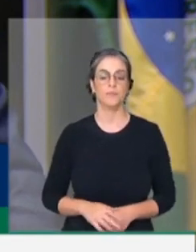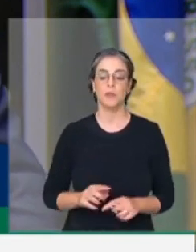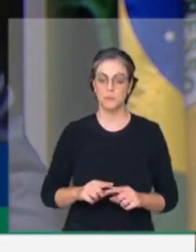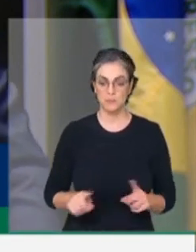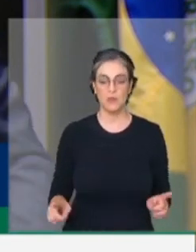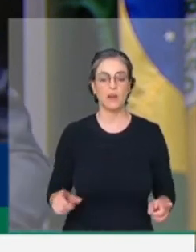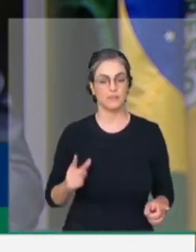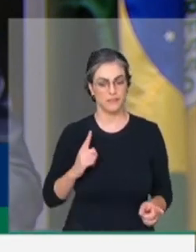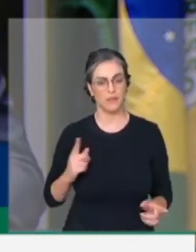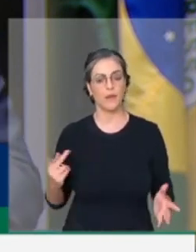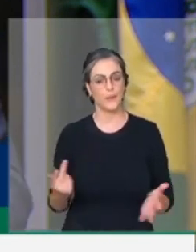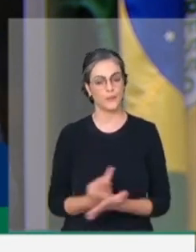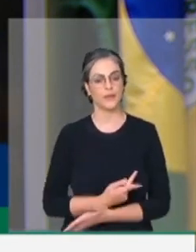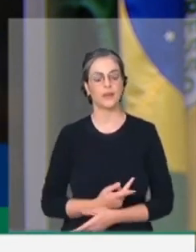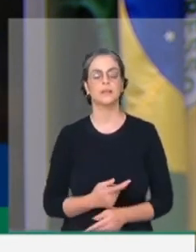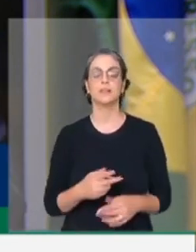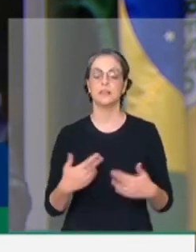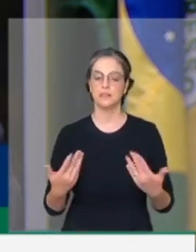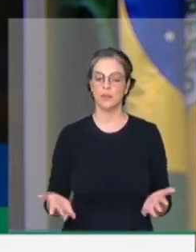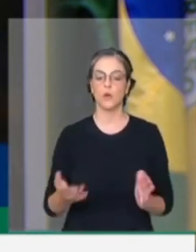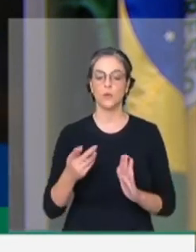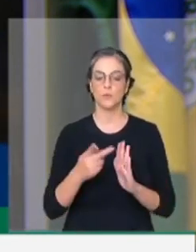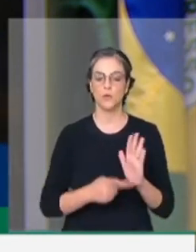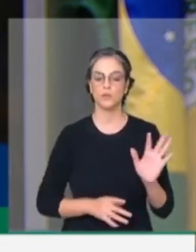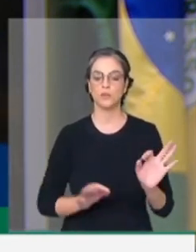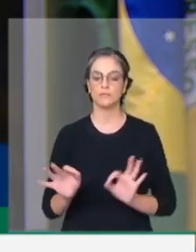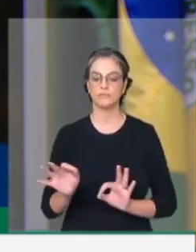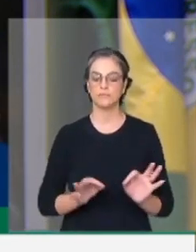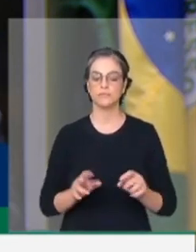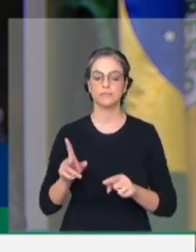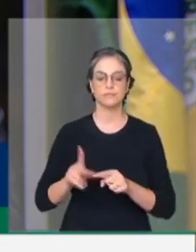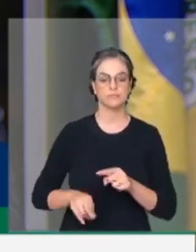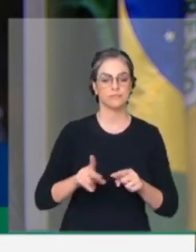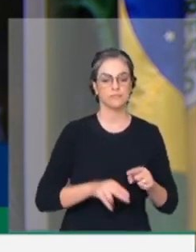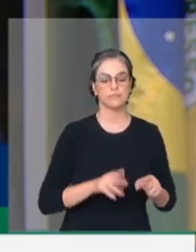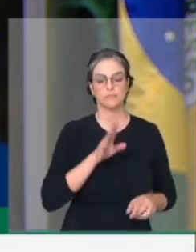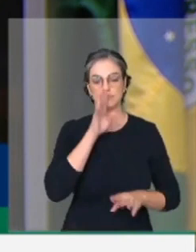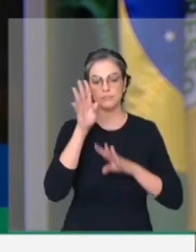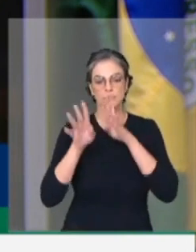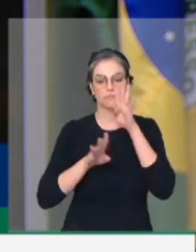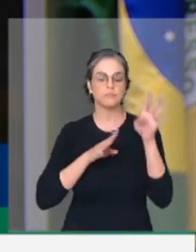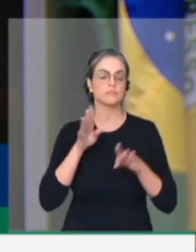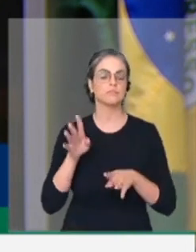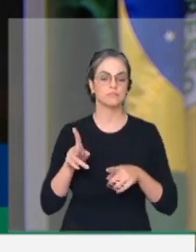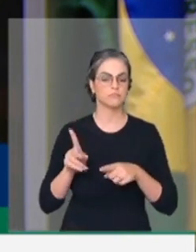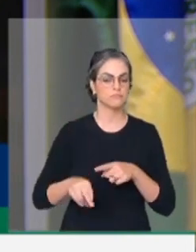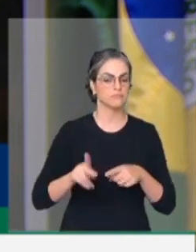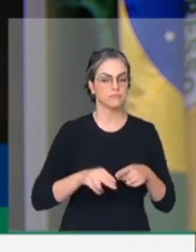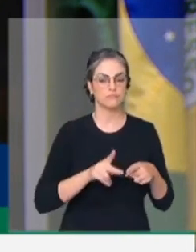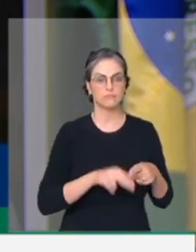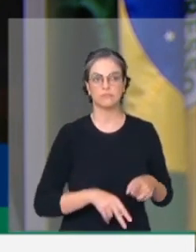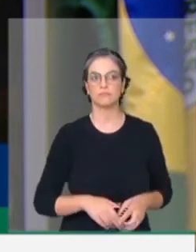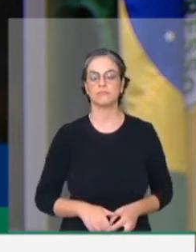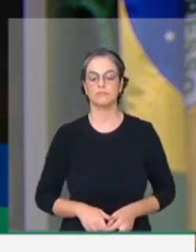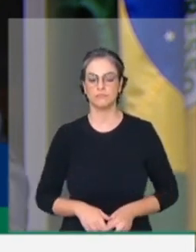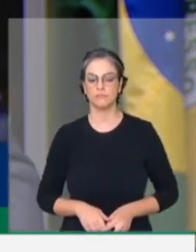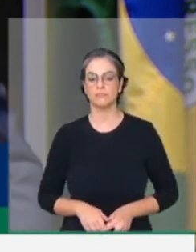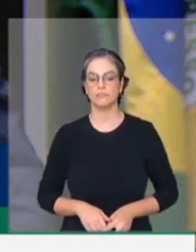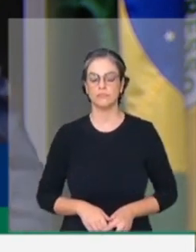sanar esses arroubos, esses excessos por parte da Suprema Corte. Um projeto